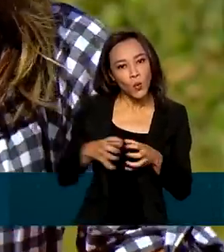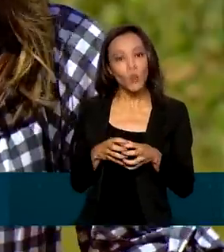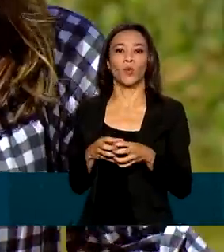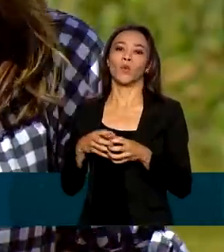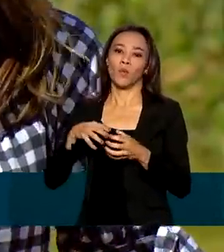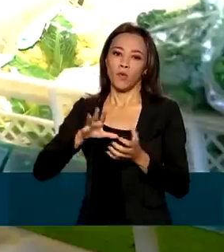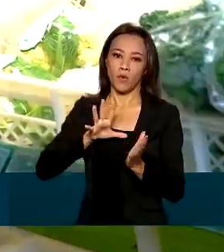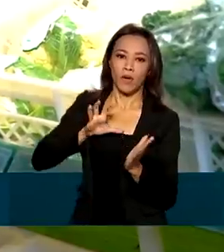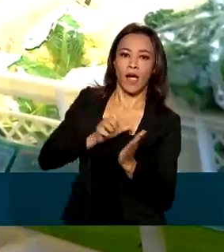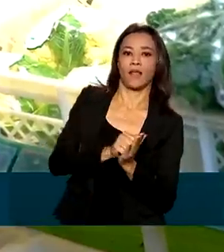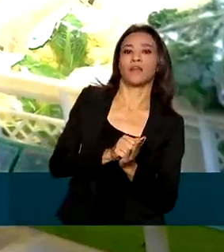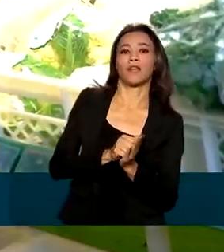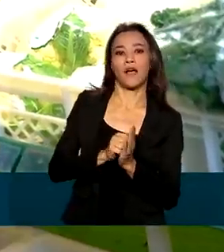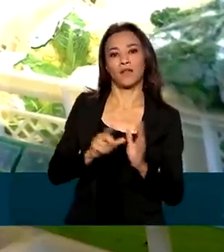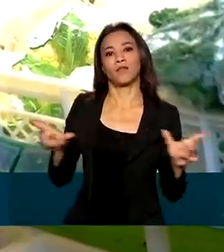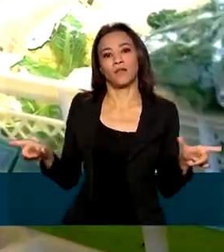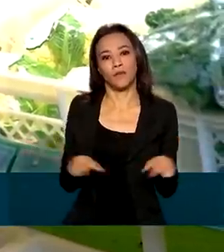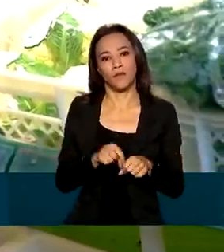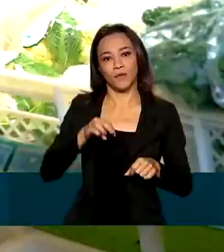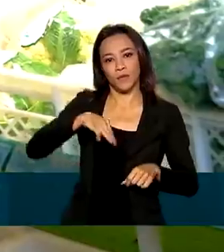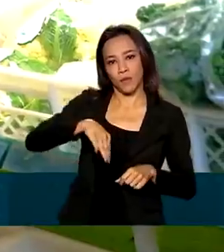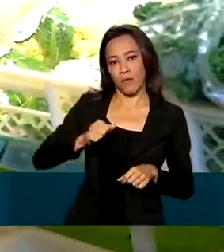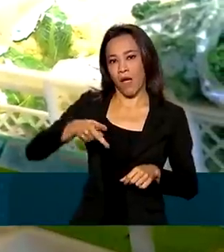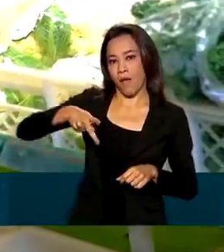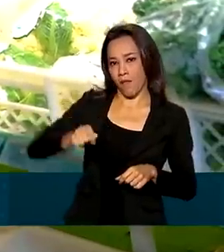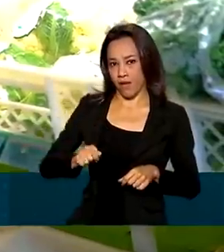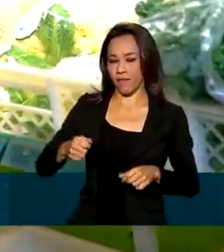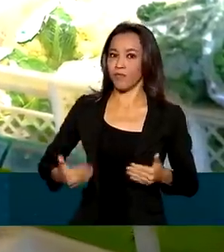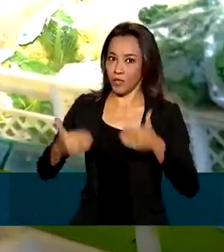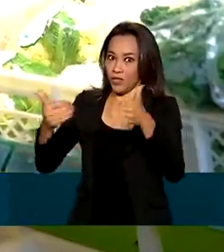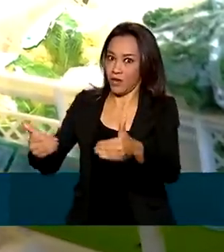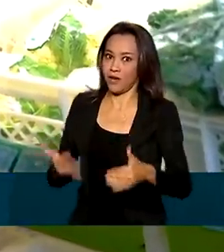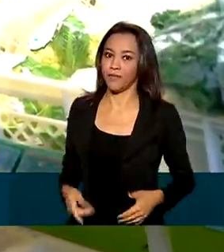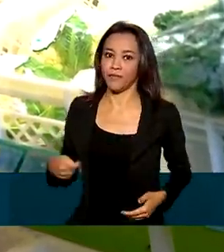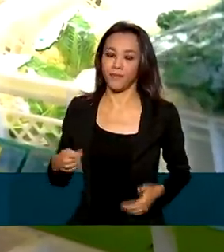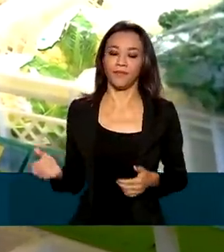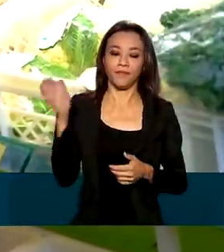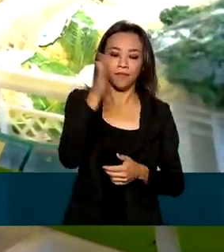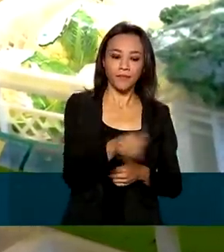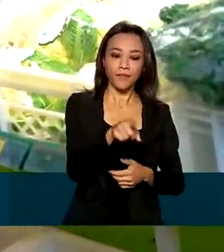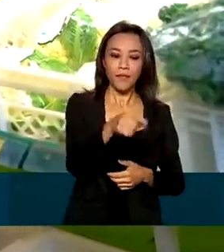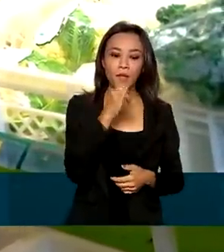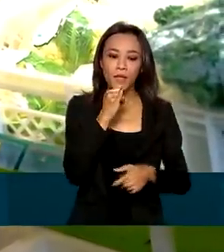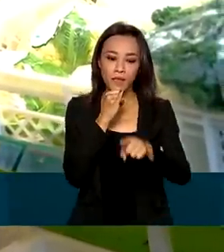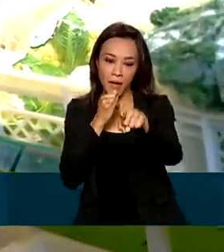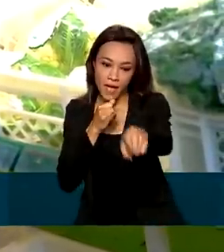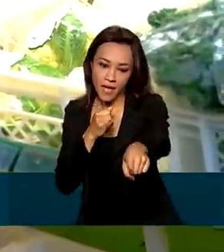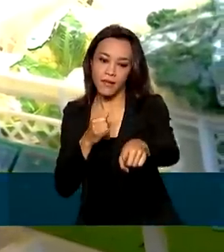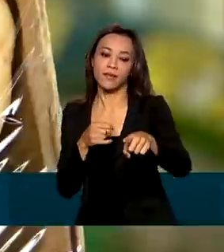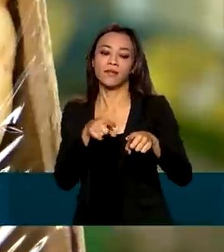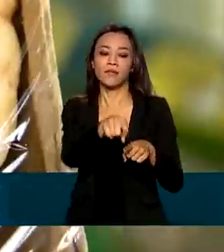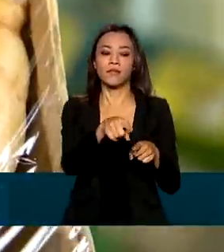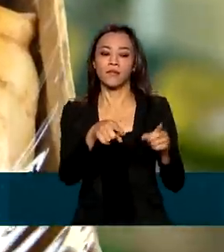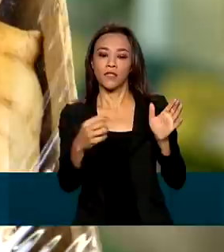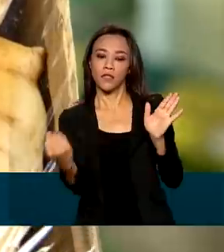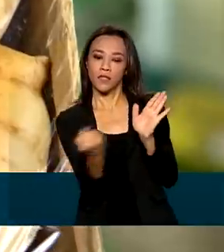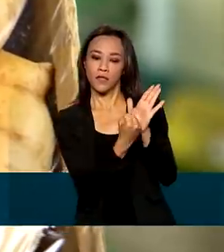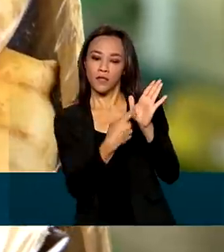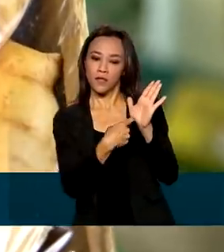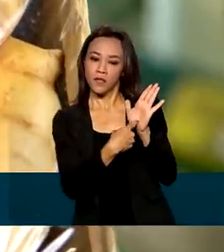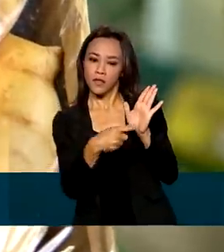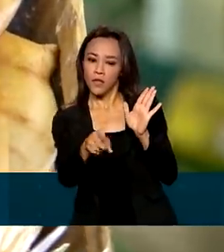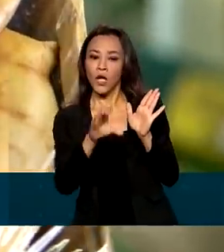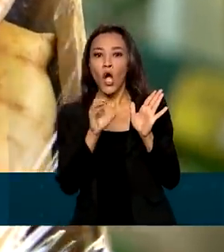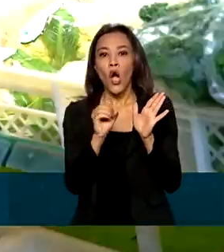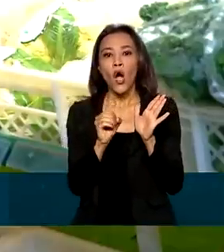cadastrada no mapa. Nos mercados, a gente encontra produtos orgânicos processados como este aqui. O selo orgânico é a